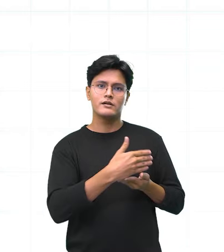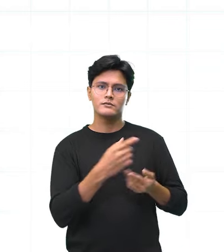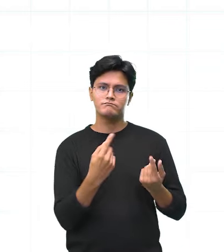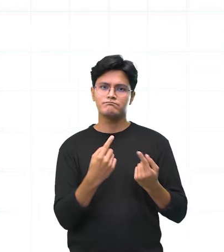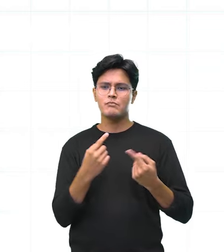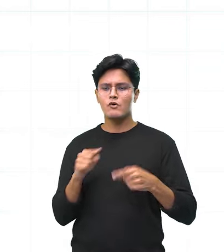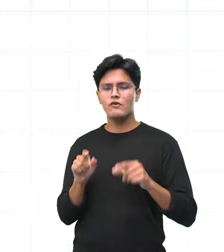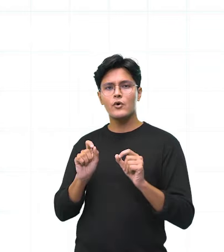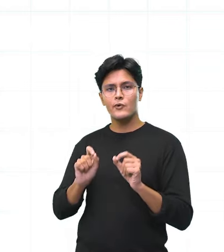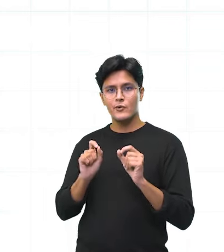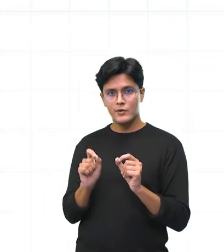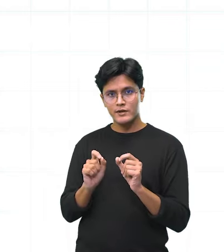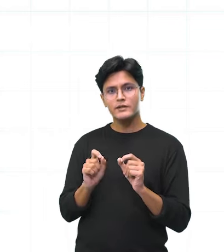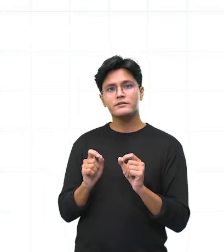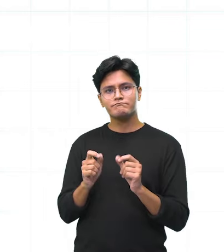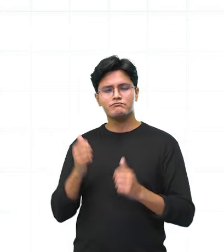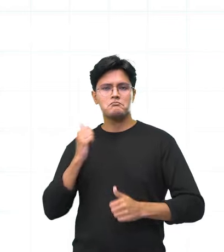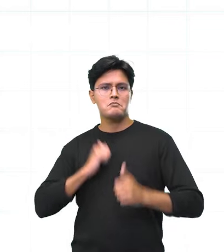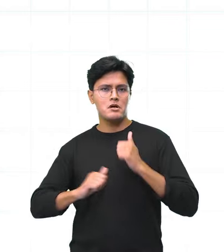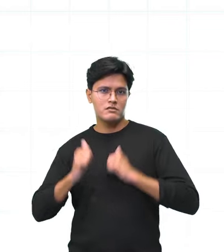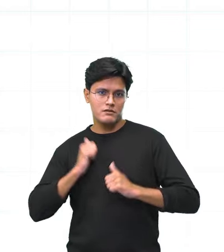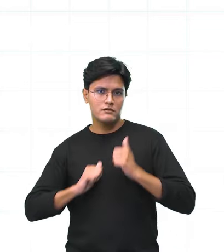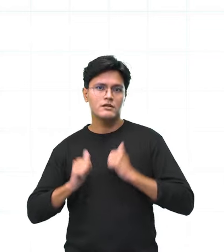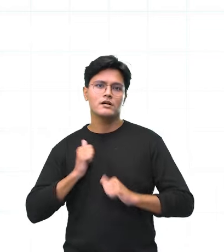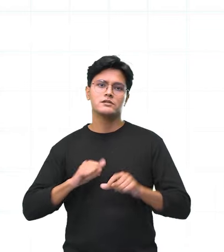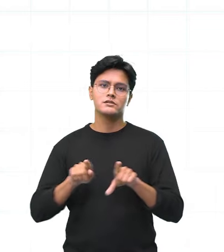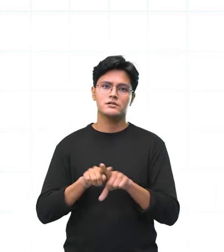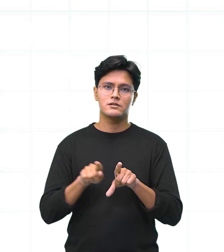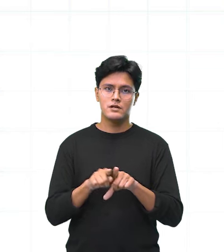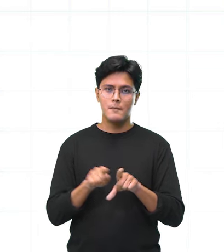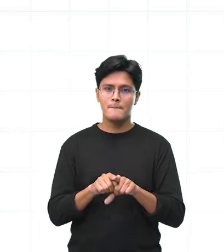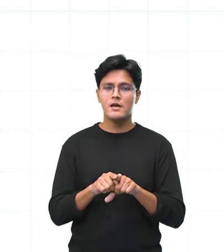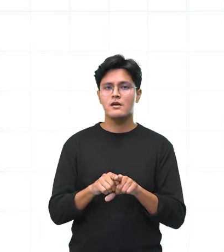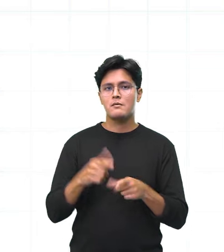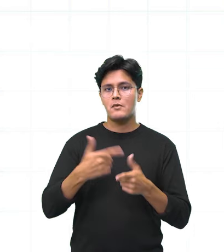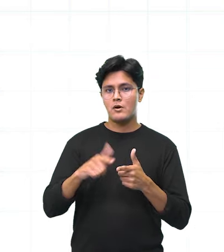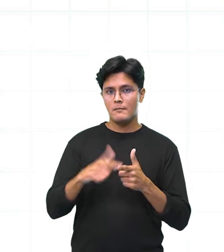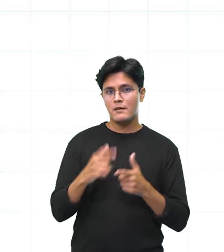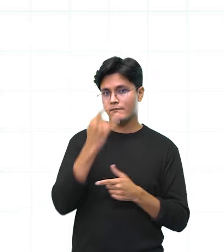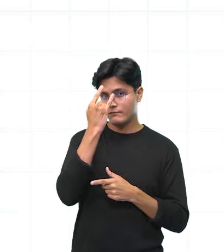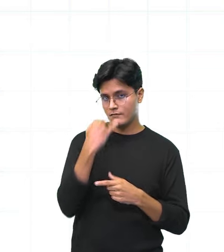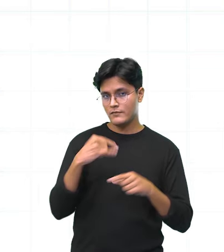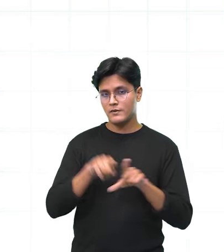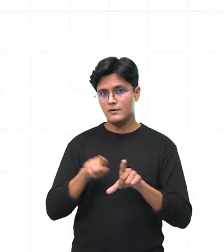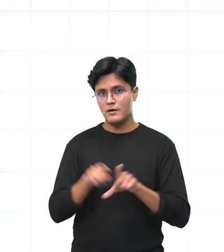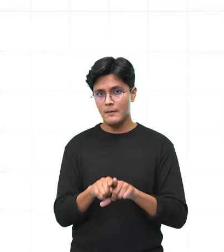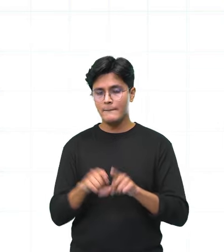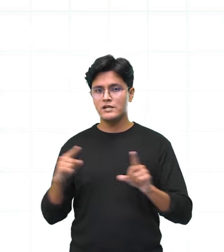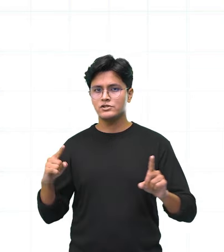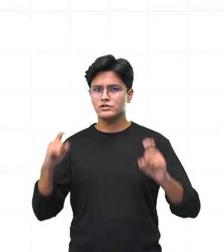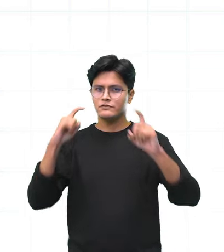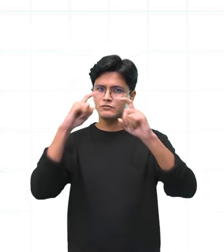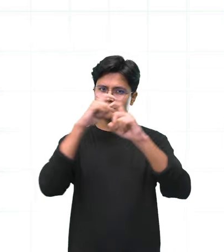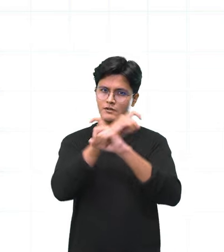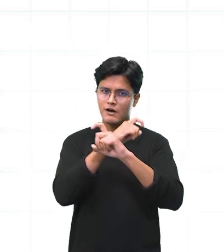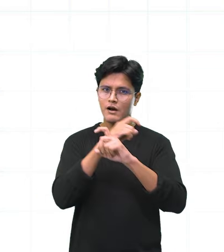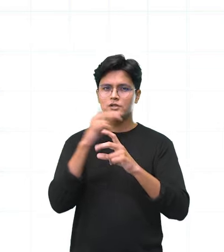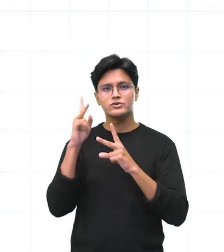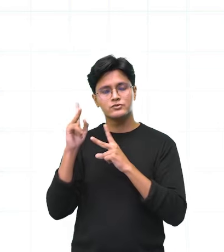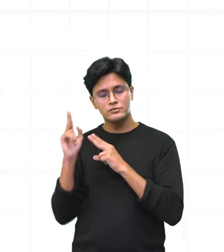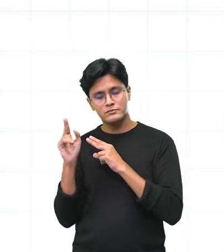transtornos como ansiedade, problemas de visão, dificuldades para dormir,